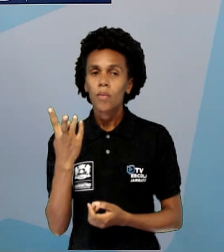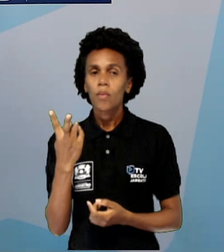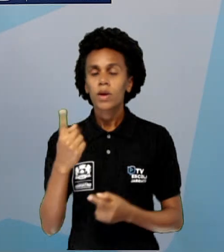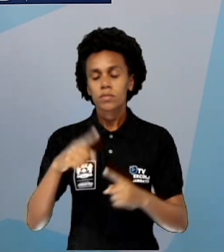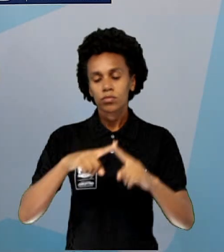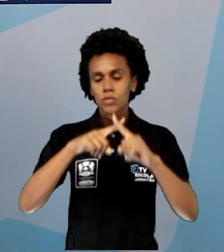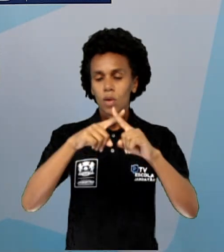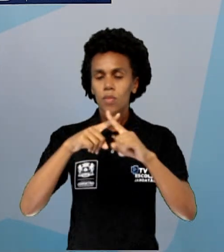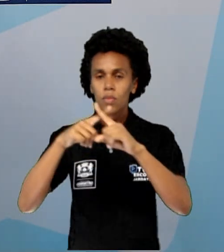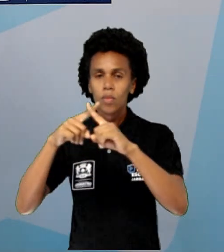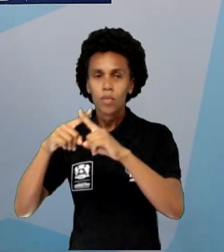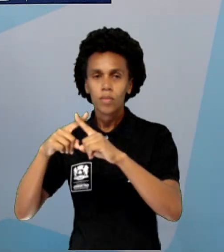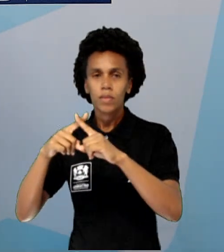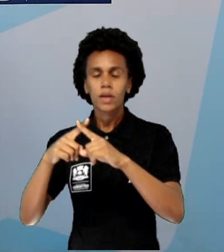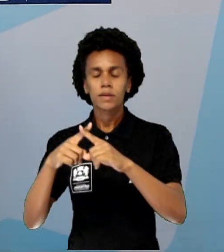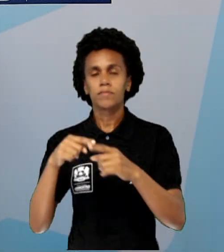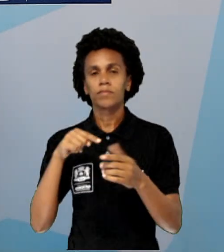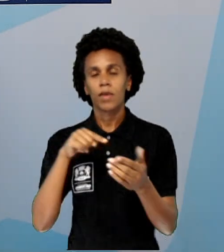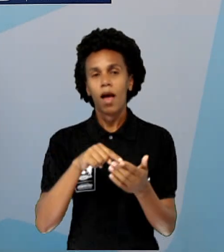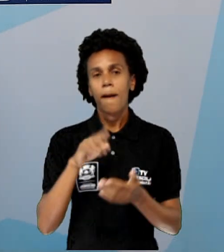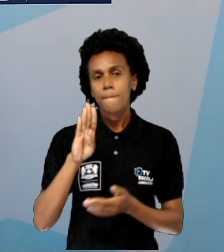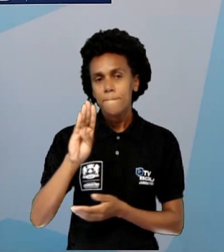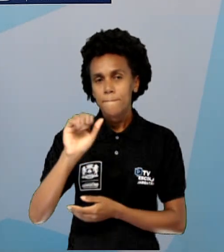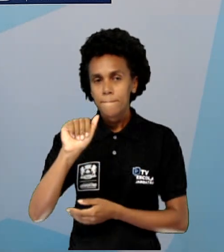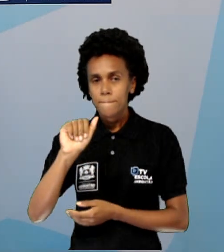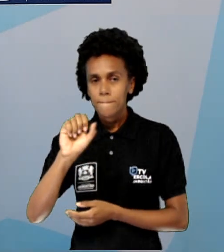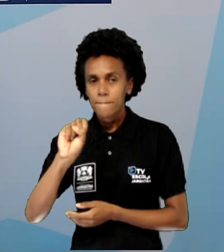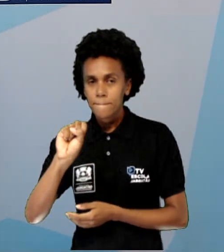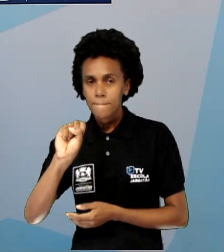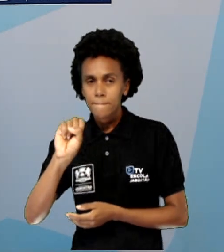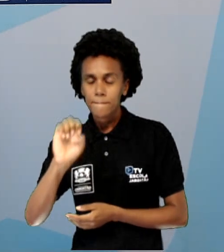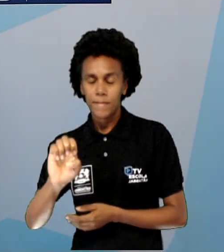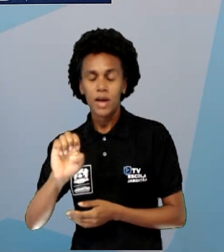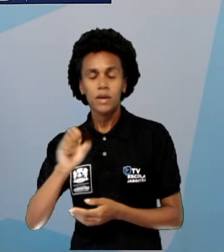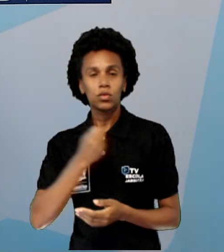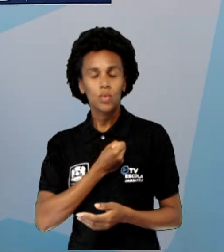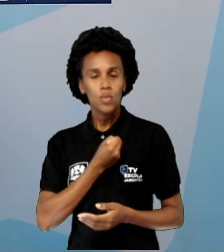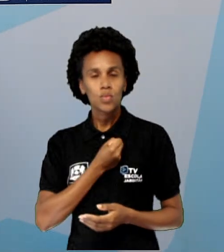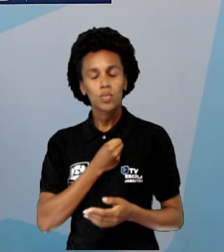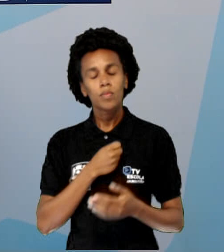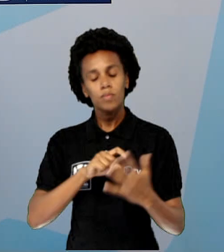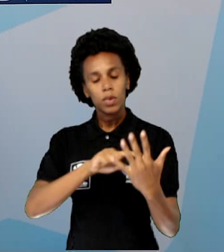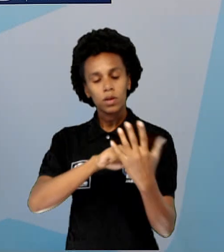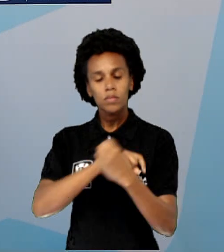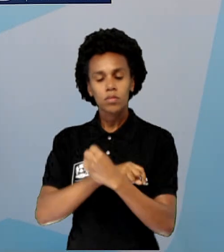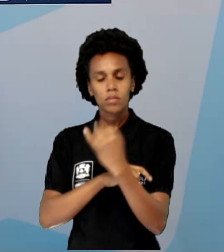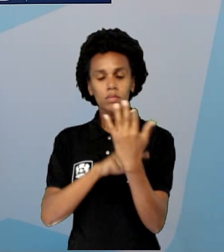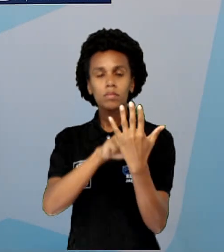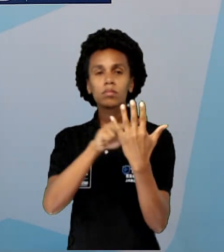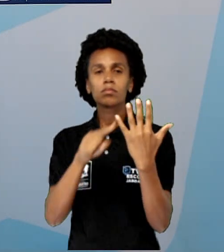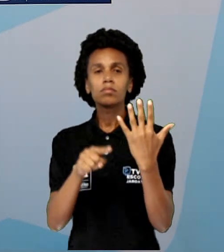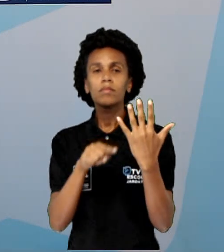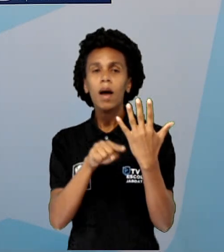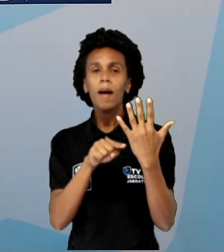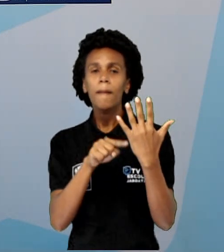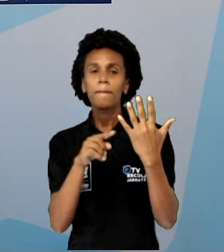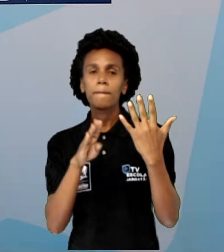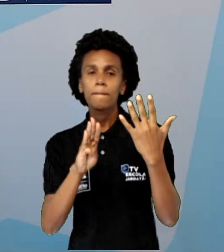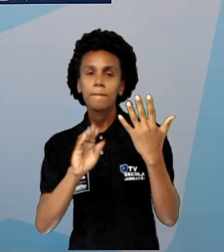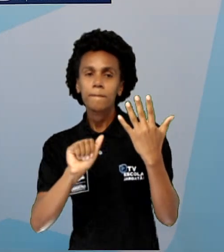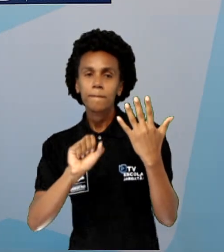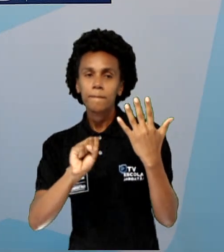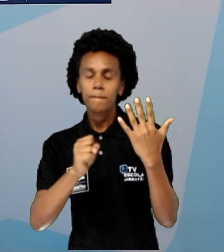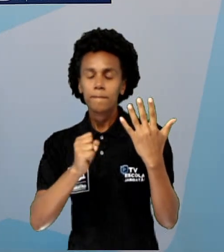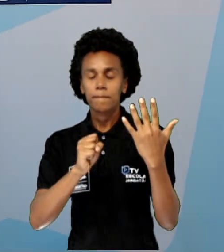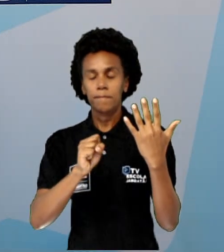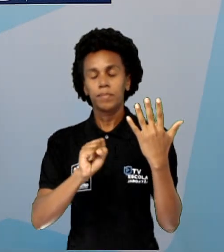dois, ele está representando a nossa base, o número que vai ser multiplicado, e o seis está representando a quantidade de